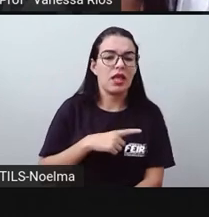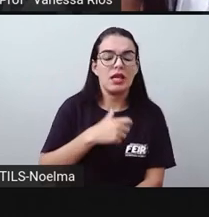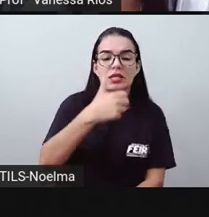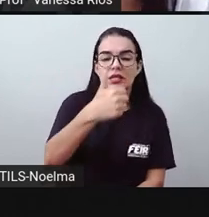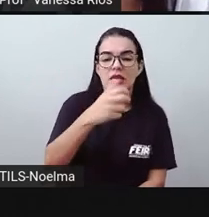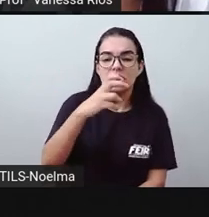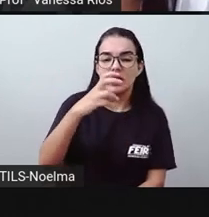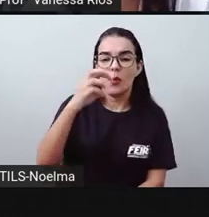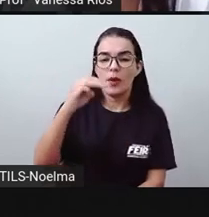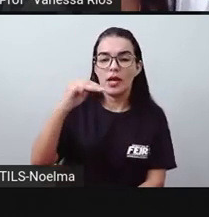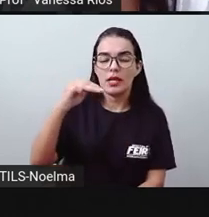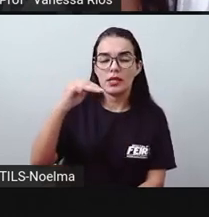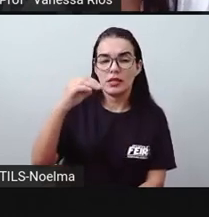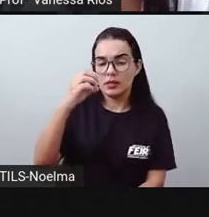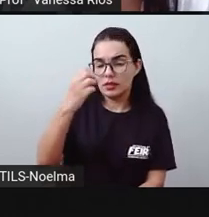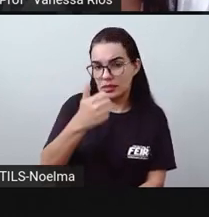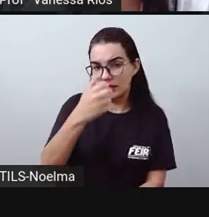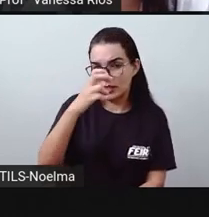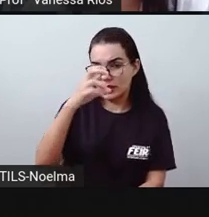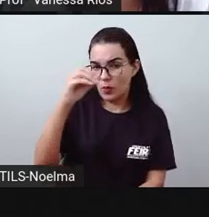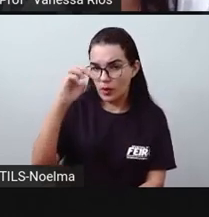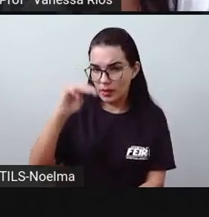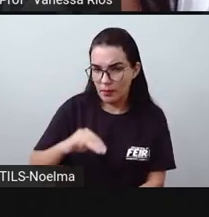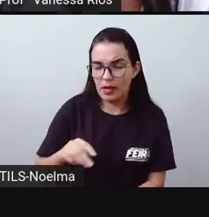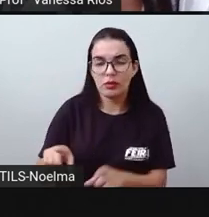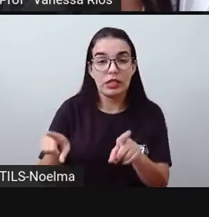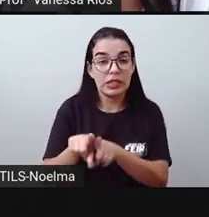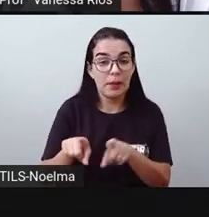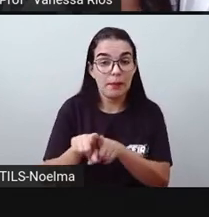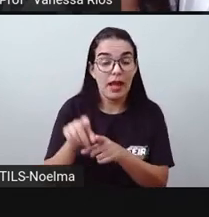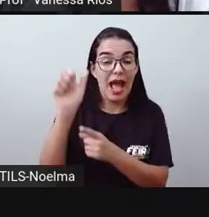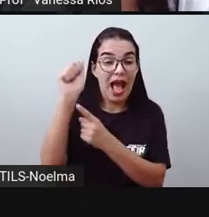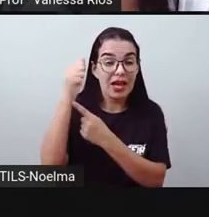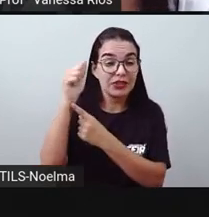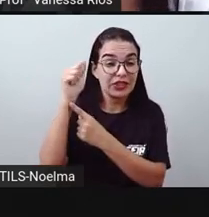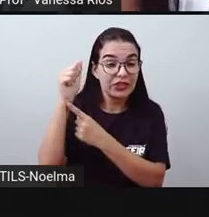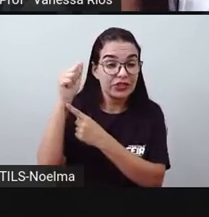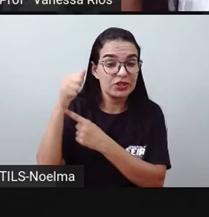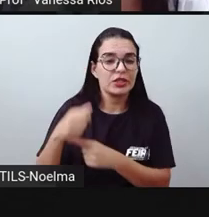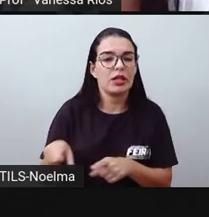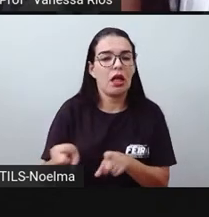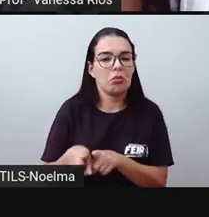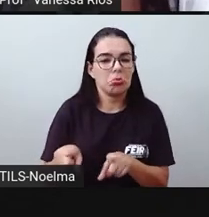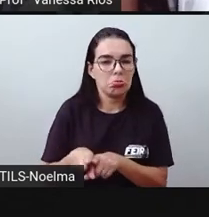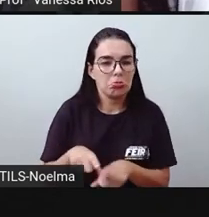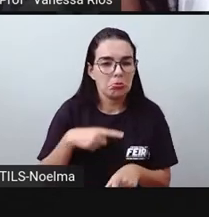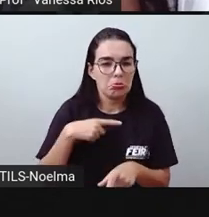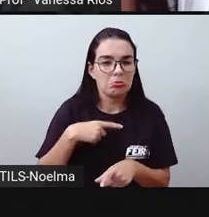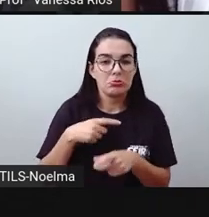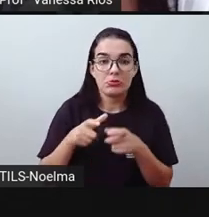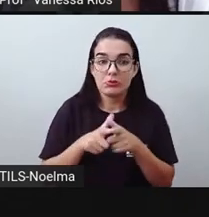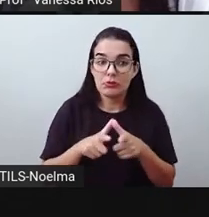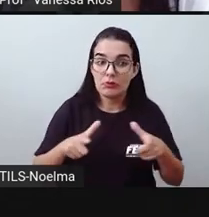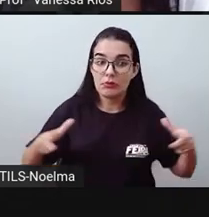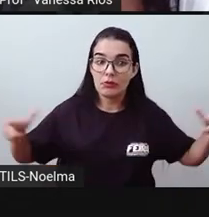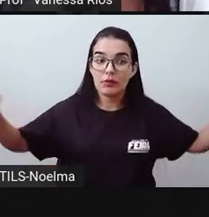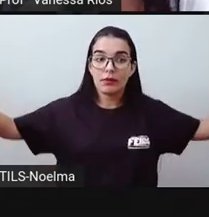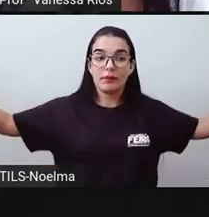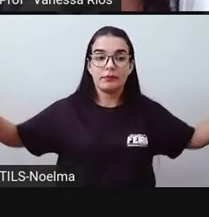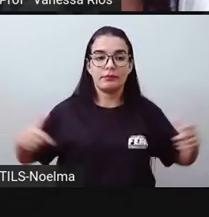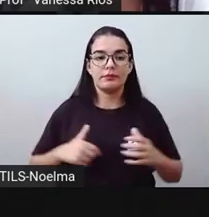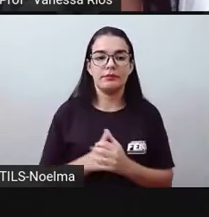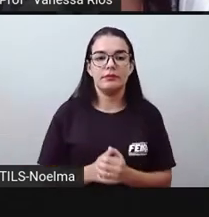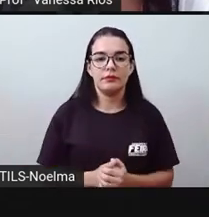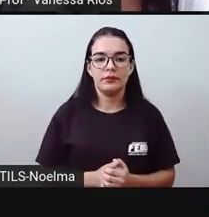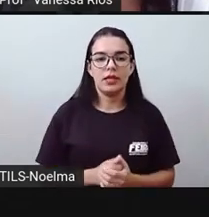quilômetro quadrado. A Argentina também tem 15 metros por quilômetro quadrado. E aí apenas 2